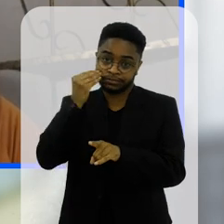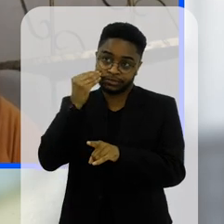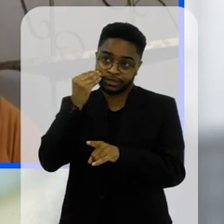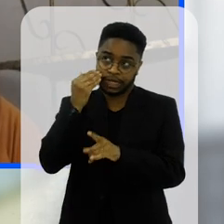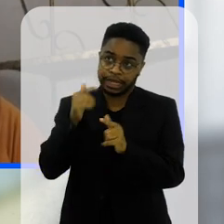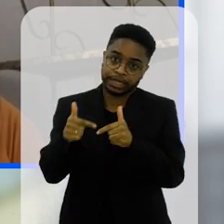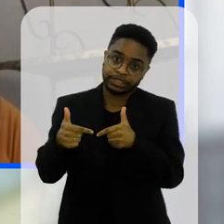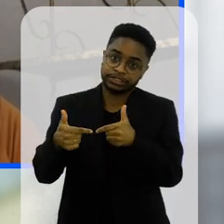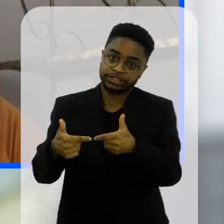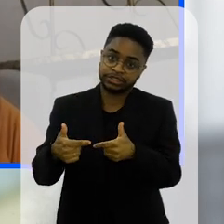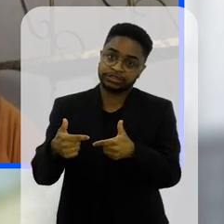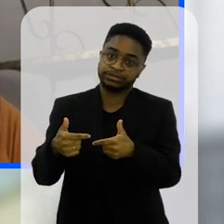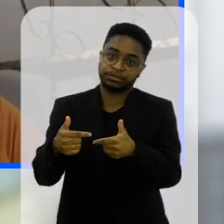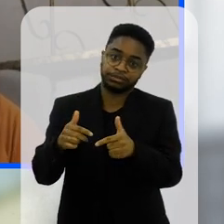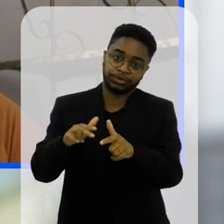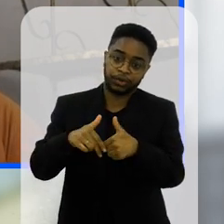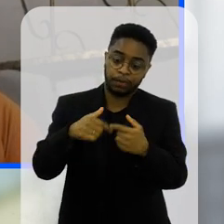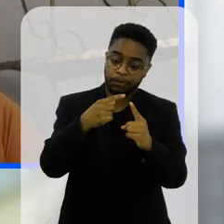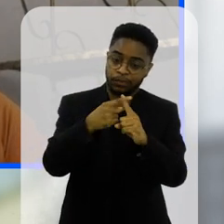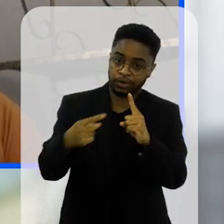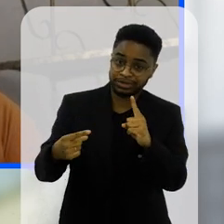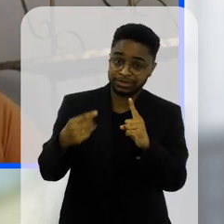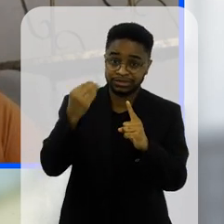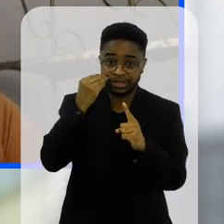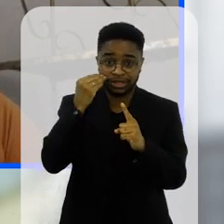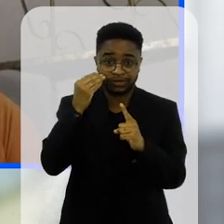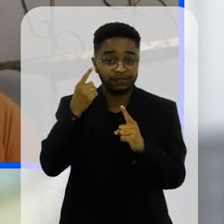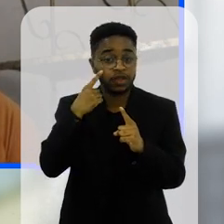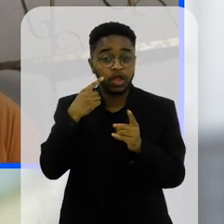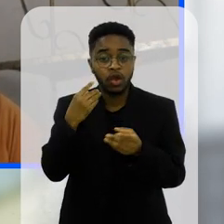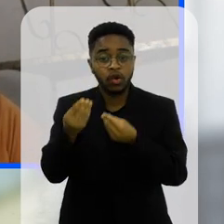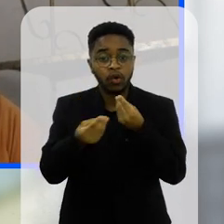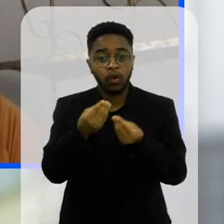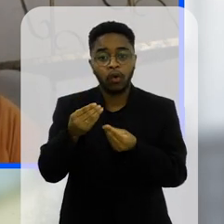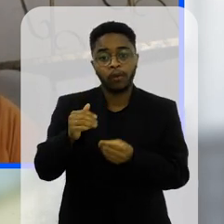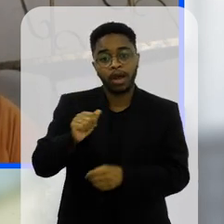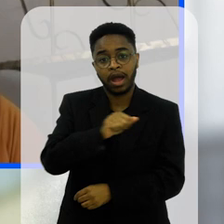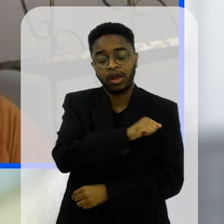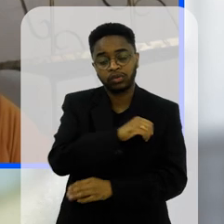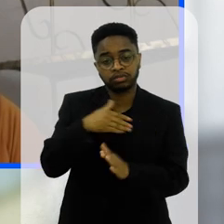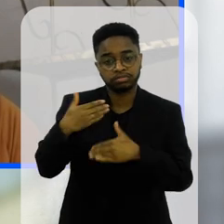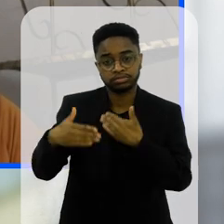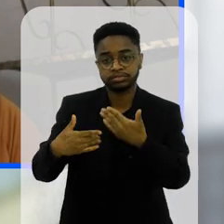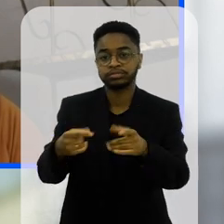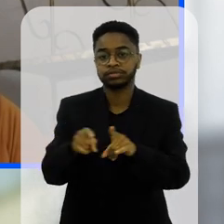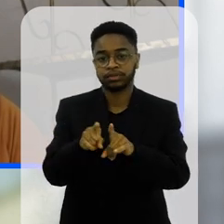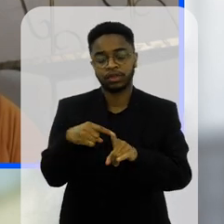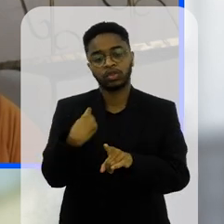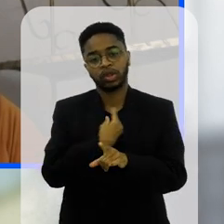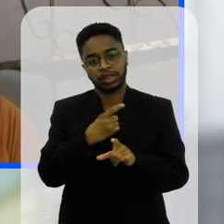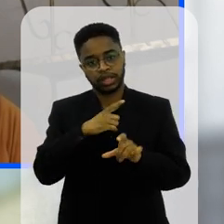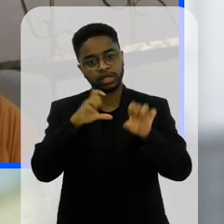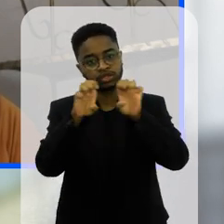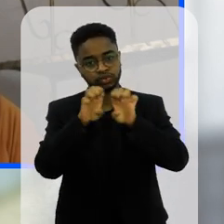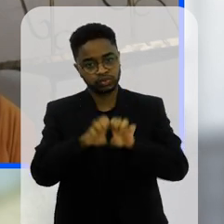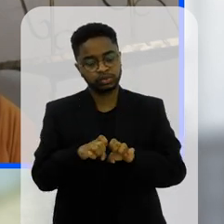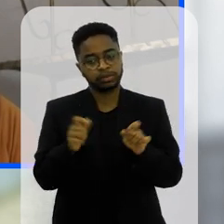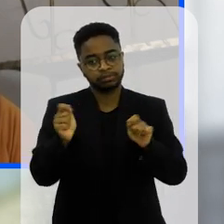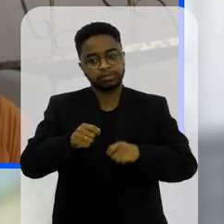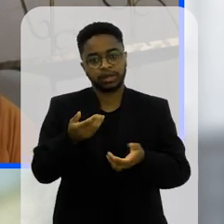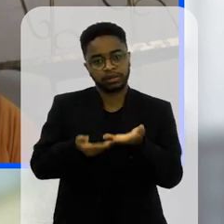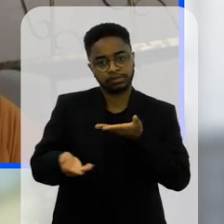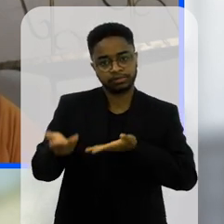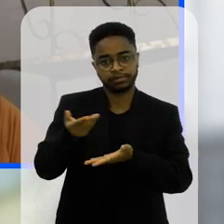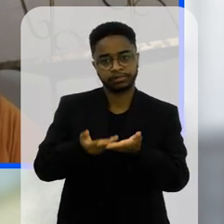proibição ela pode ter também no sentido ali da da dependência desse aluno mas a gente tá aqui também com toda a nossa estrutura preparada pra